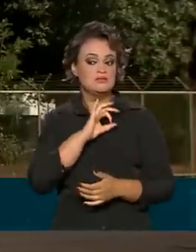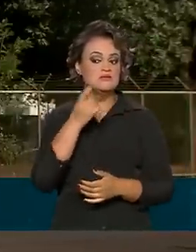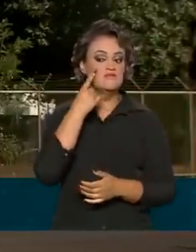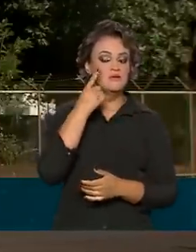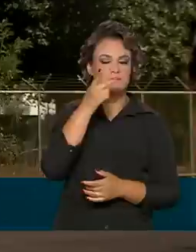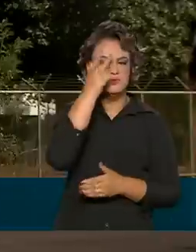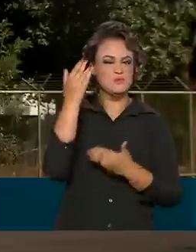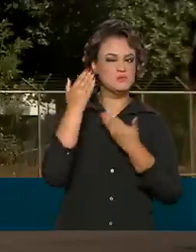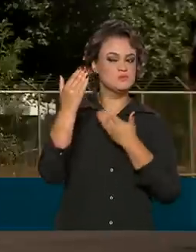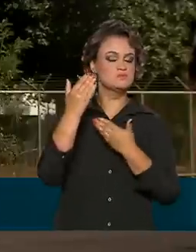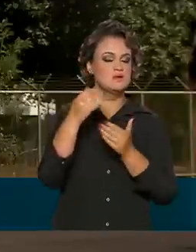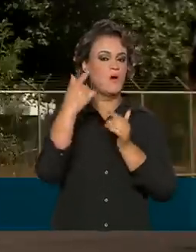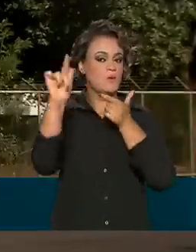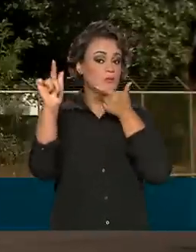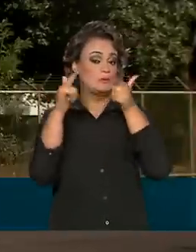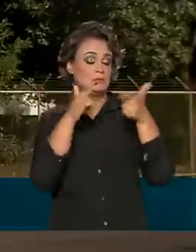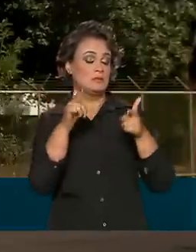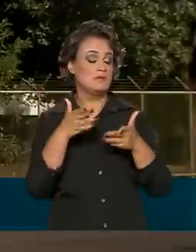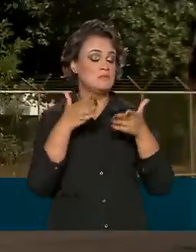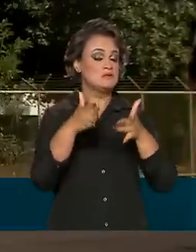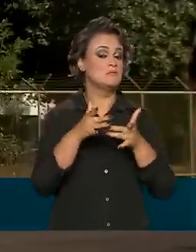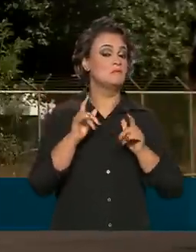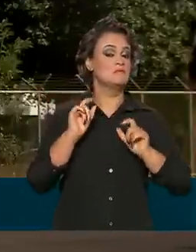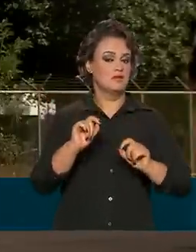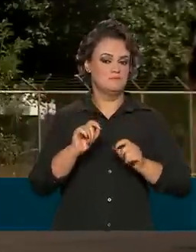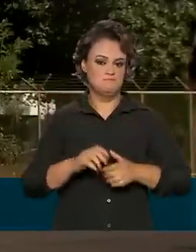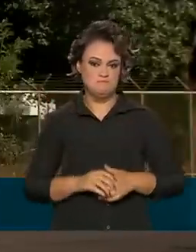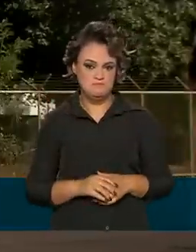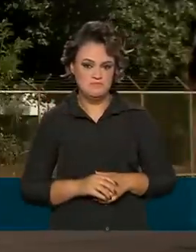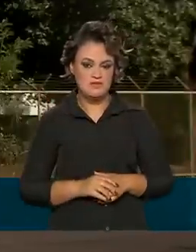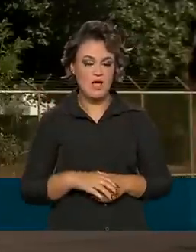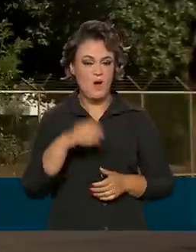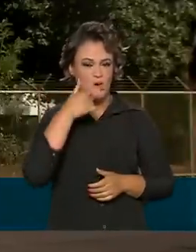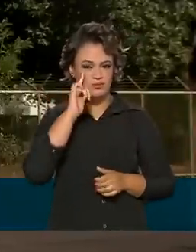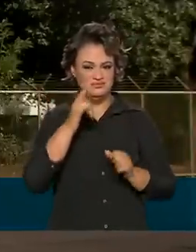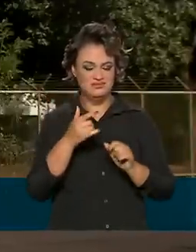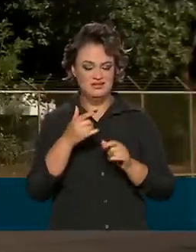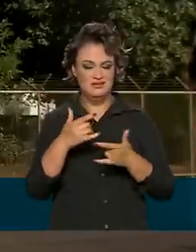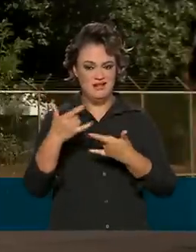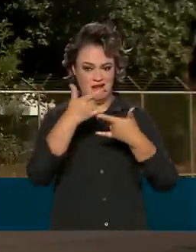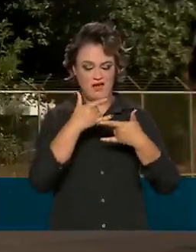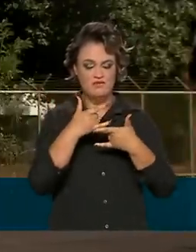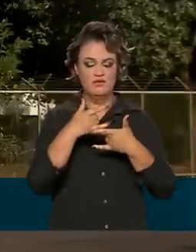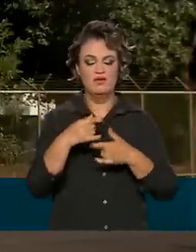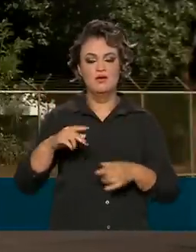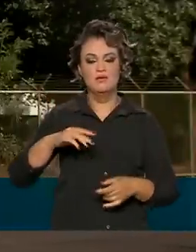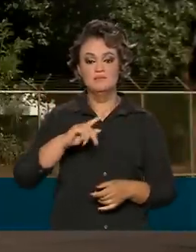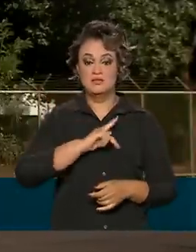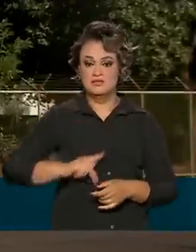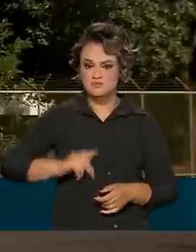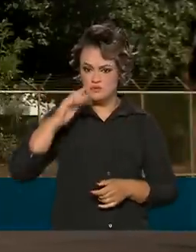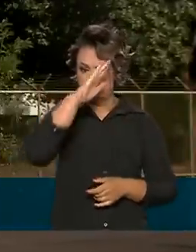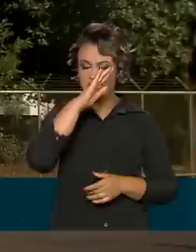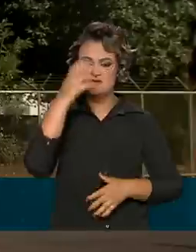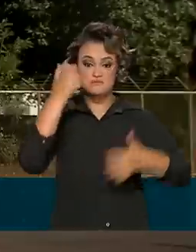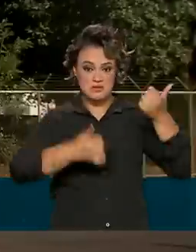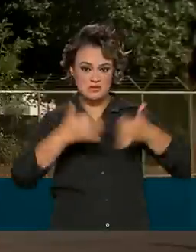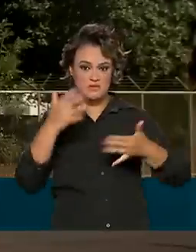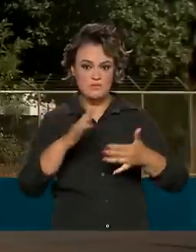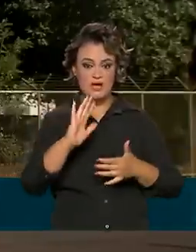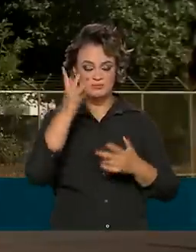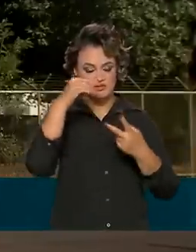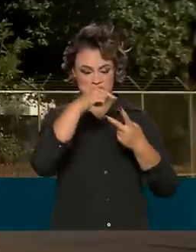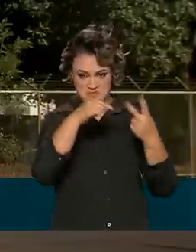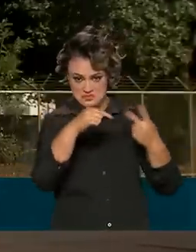suspeitos de envolvimento no desaparecimento. Na live de ontem, o presidente Jair Bolsonaro afirmou que o que aconteceu com